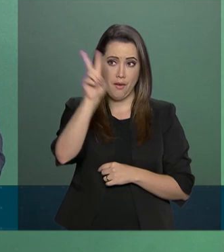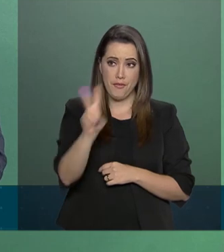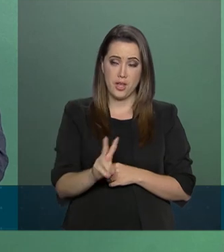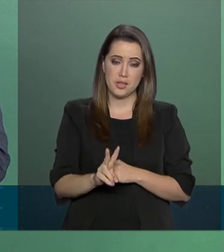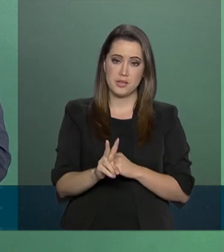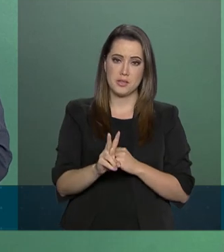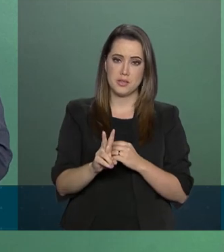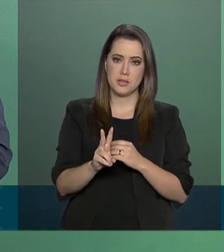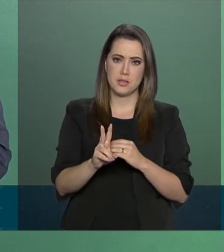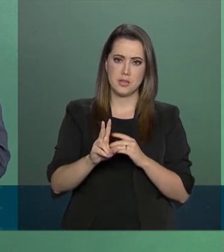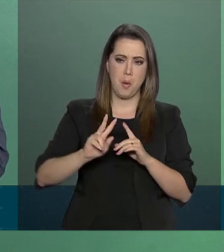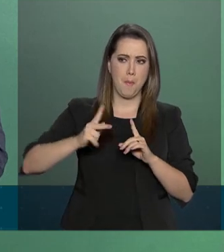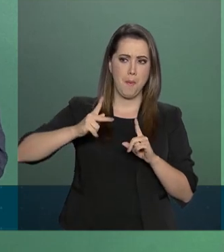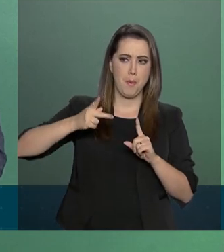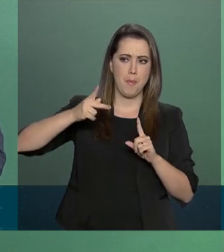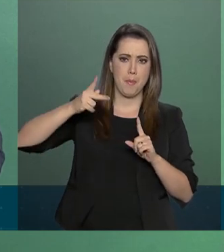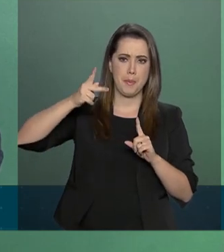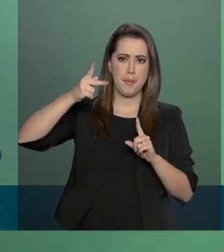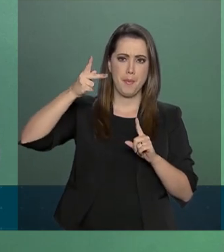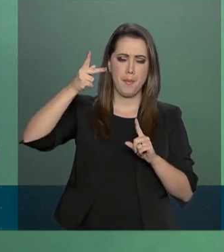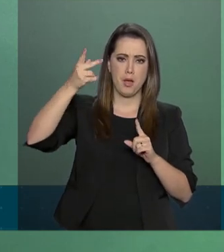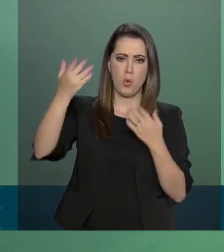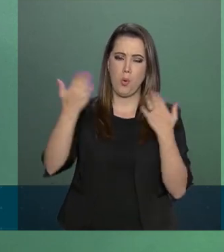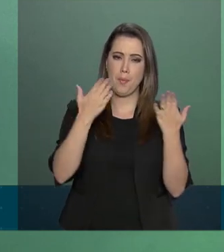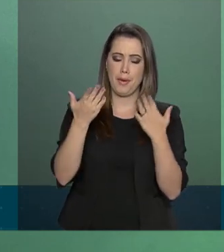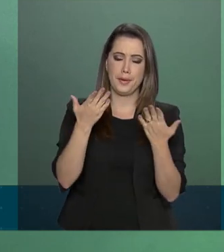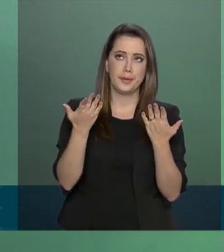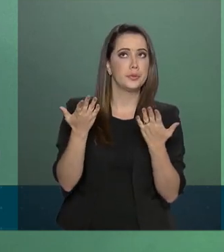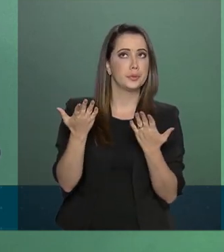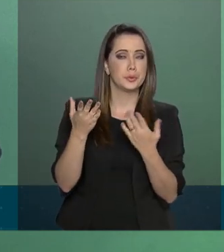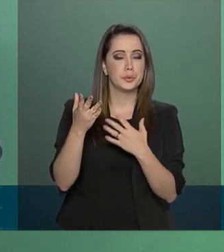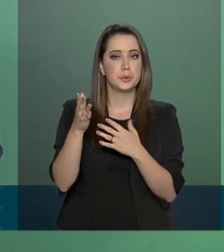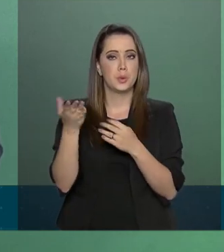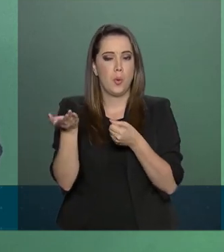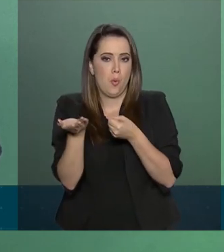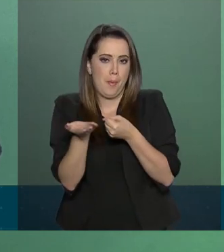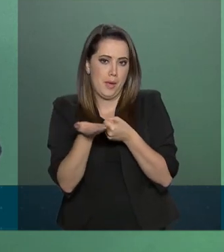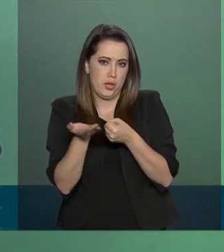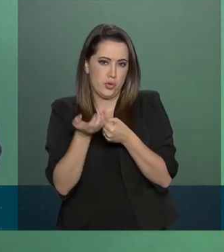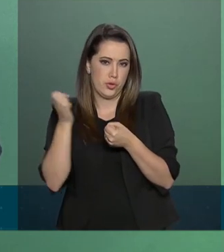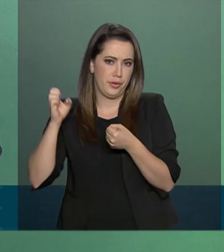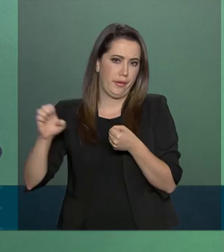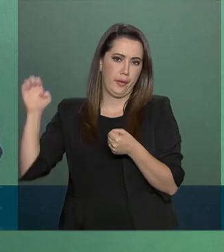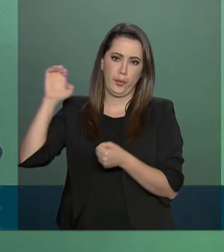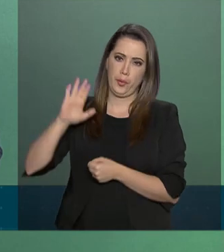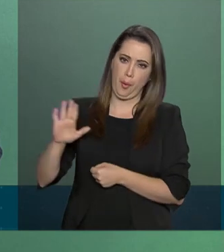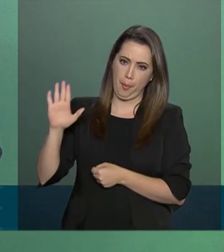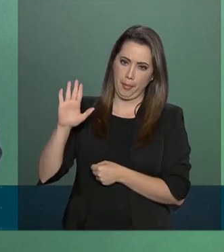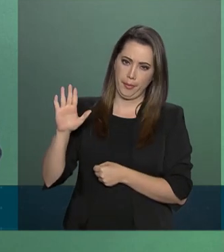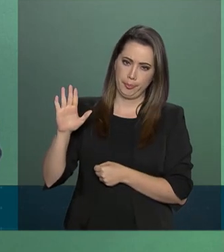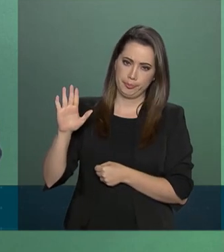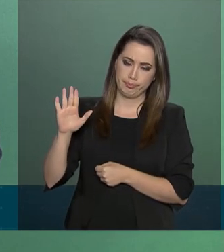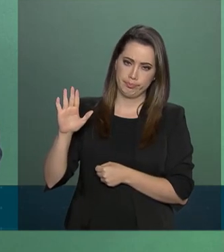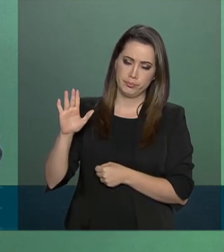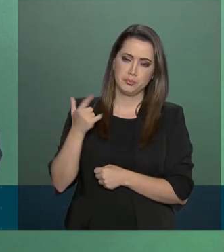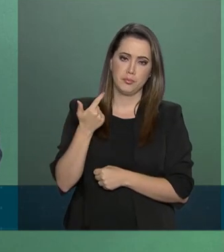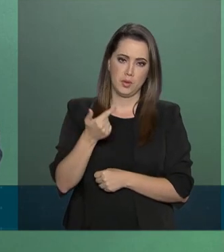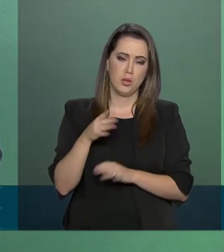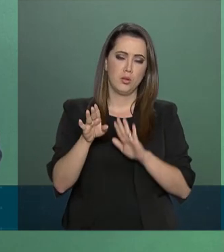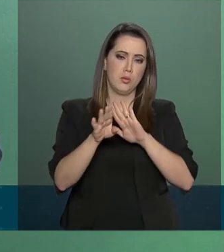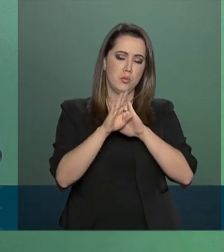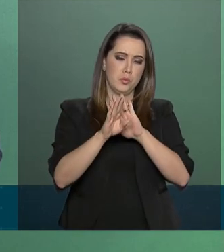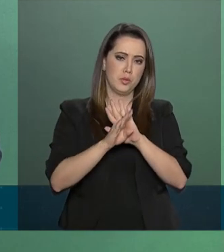comparado aos índices médios da União Europeia. O programa é articulado entre